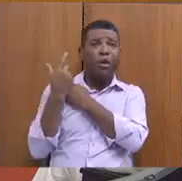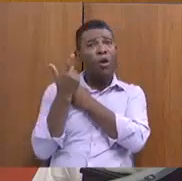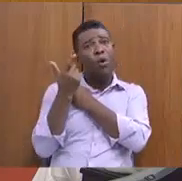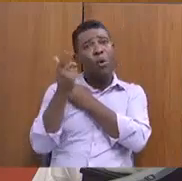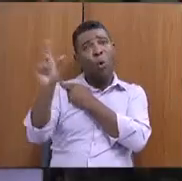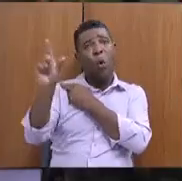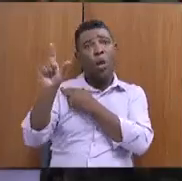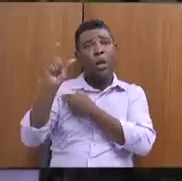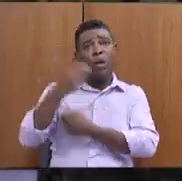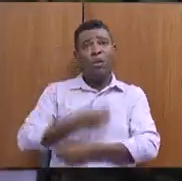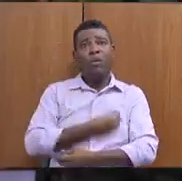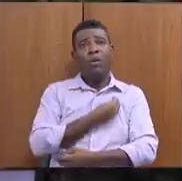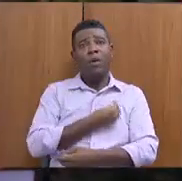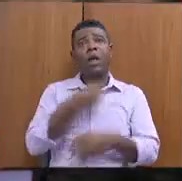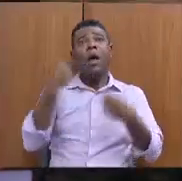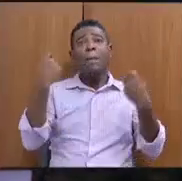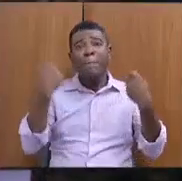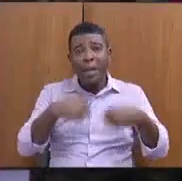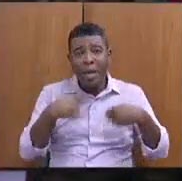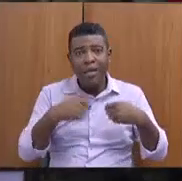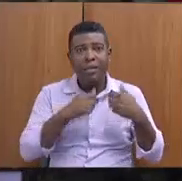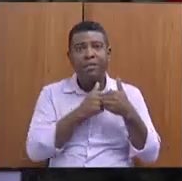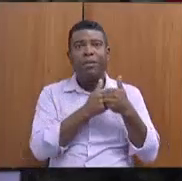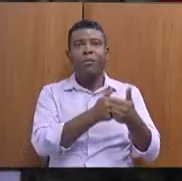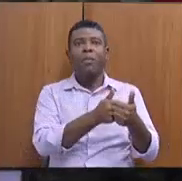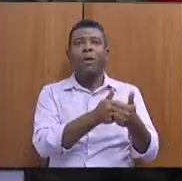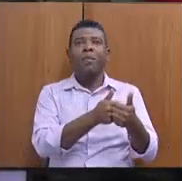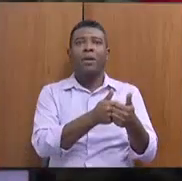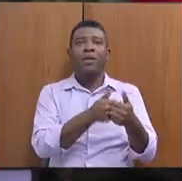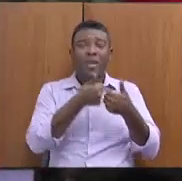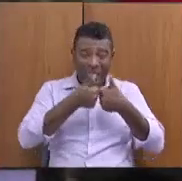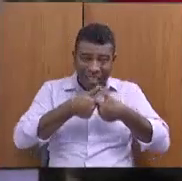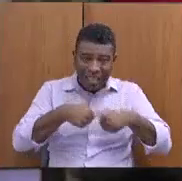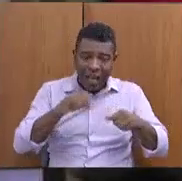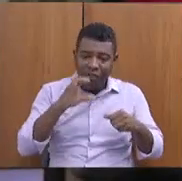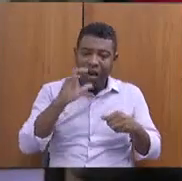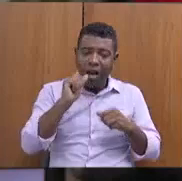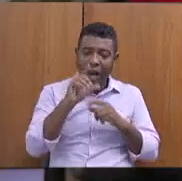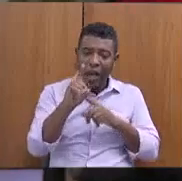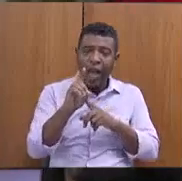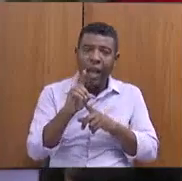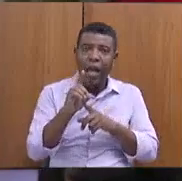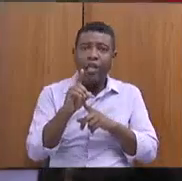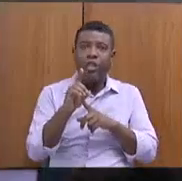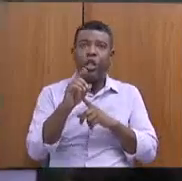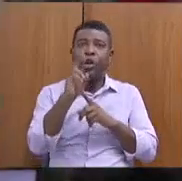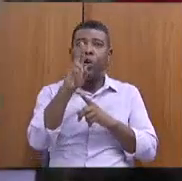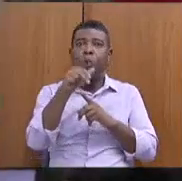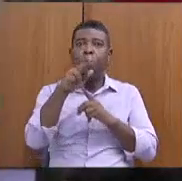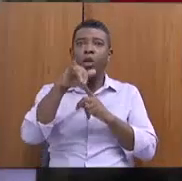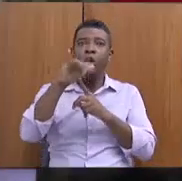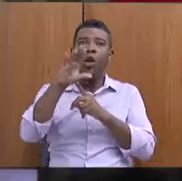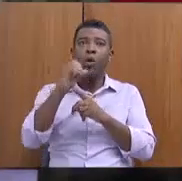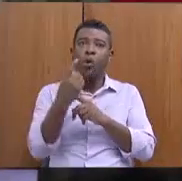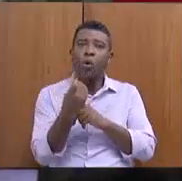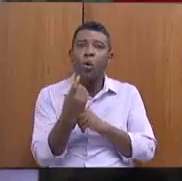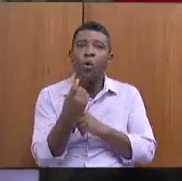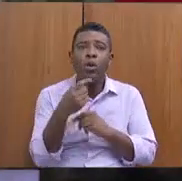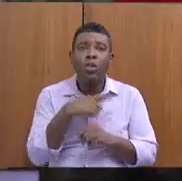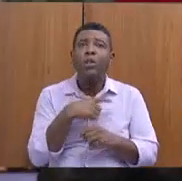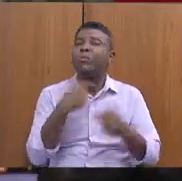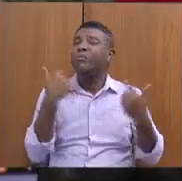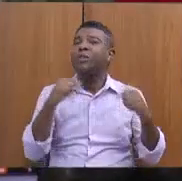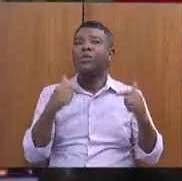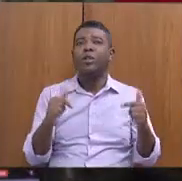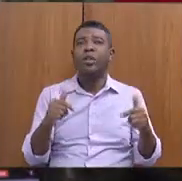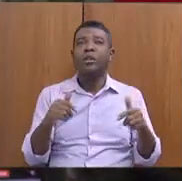Então, não estavam no Cade Único e não estavam tendo acompanhamento do CRAS. Porque o resgate, e nós ouvimos aqui do Ministério Público do